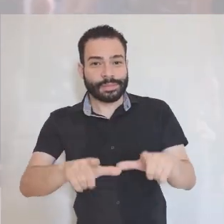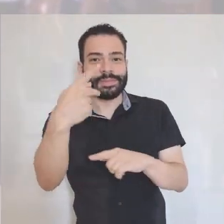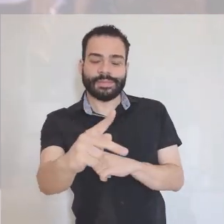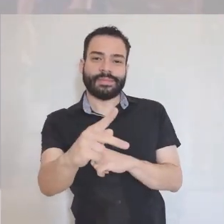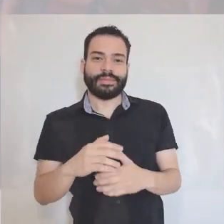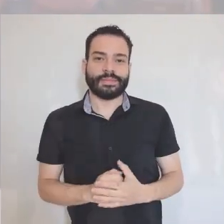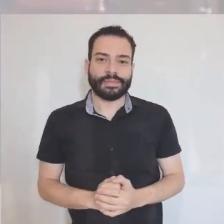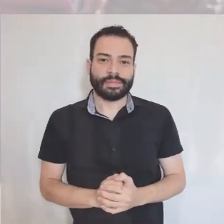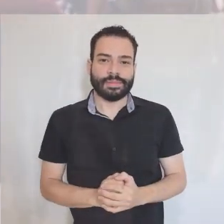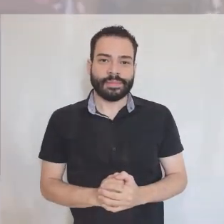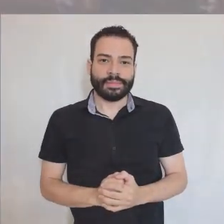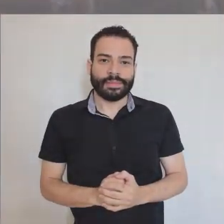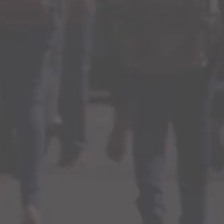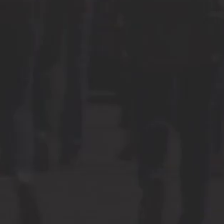aqui o seu lugar.